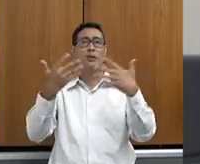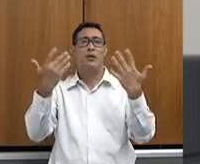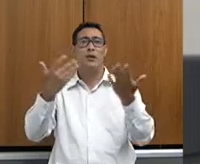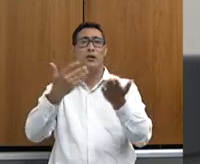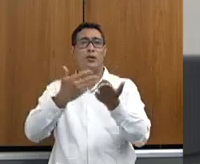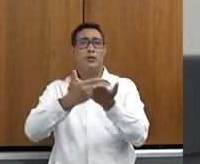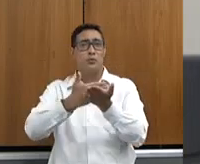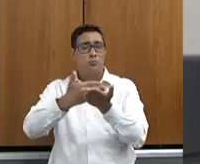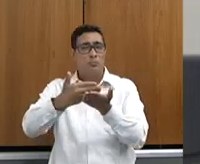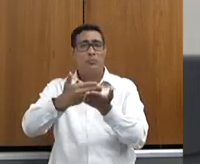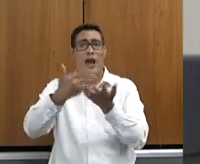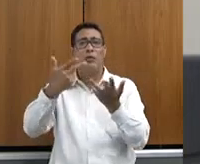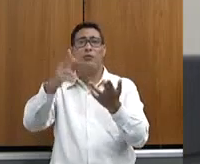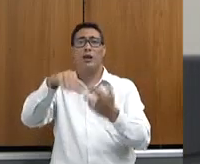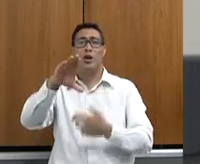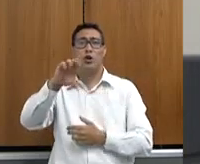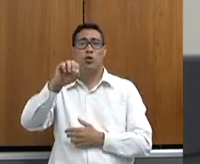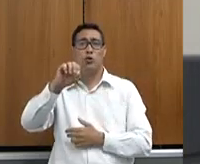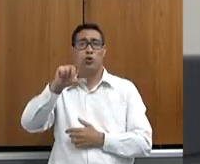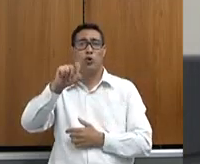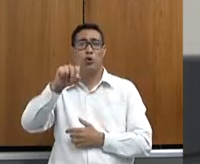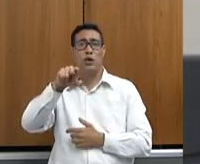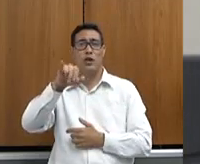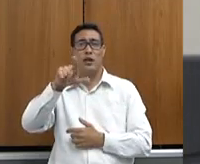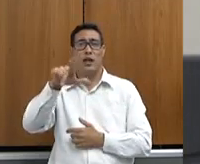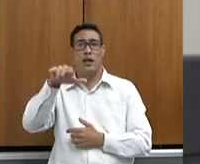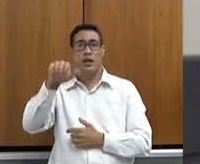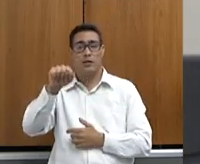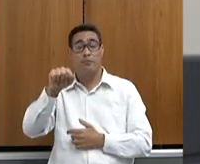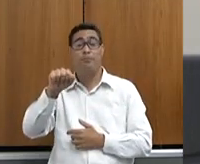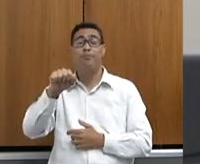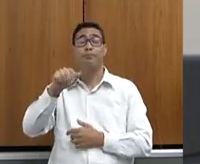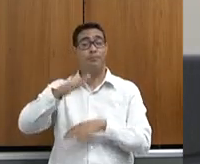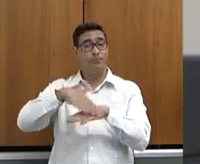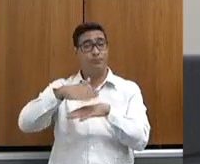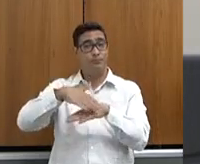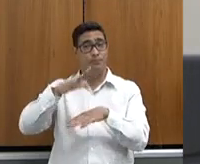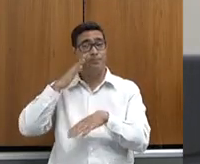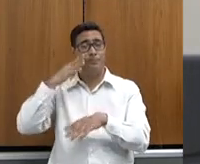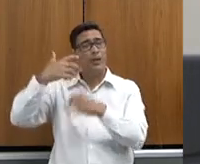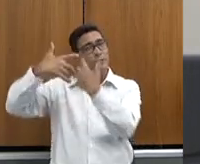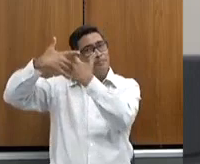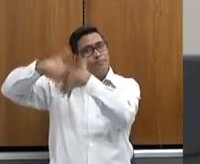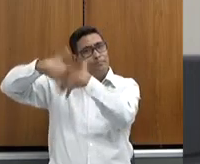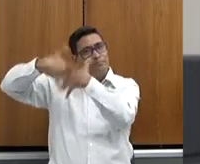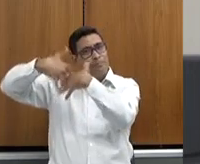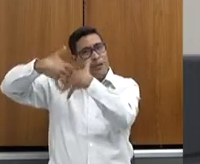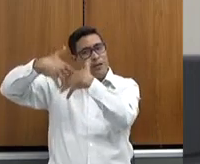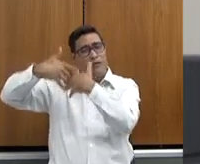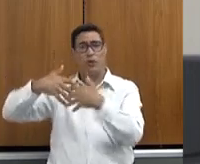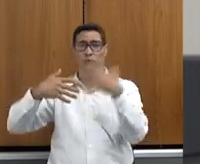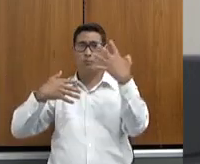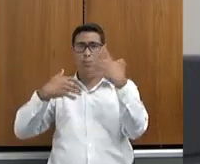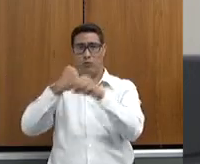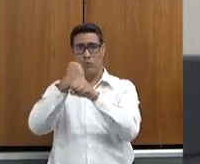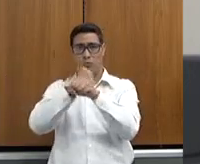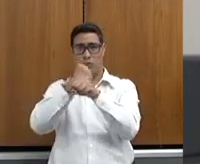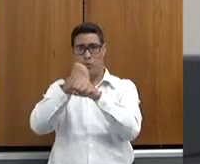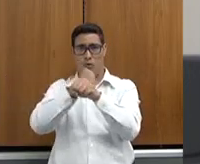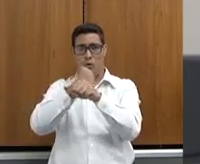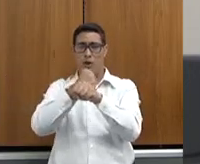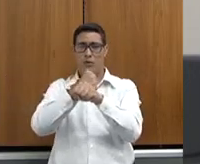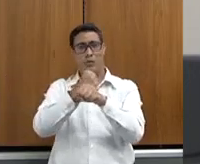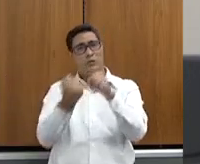da nossa colonização. E sempre nessas reflexões, ao longo desses quatro anos, eu procurei, com